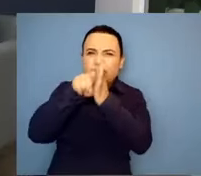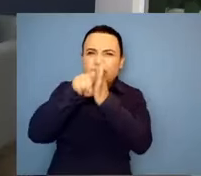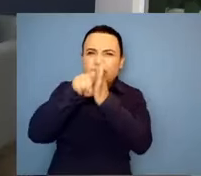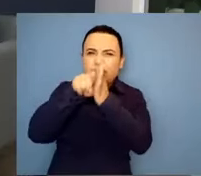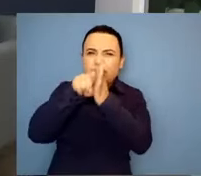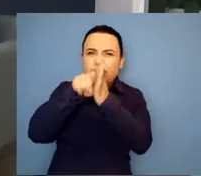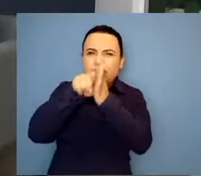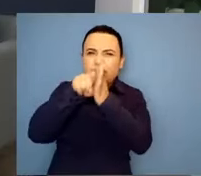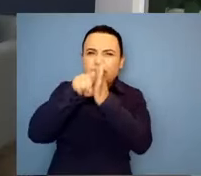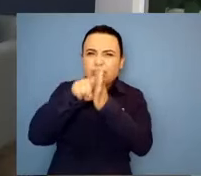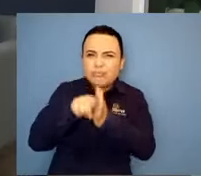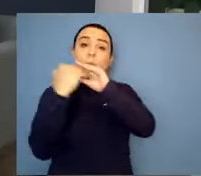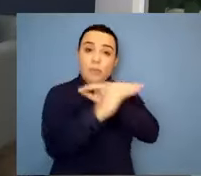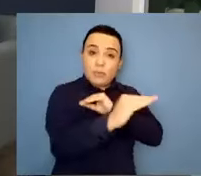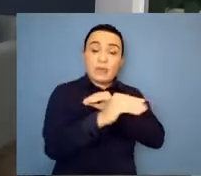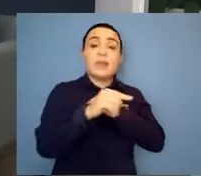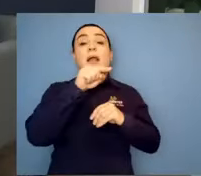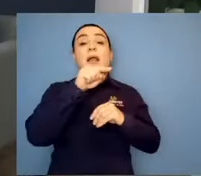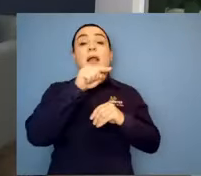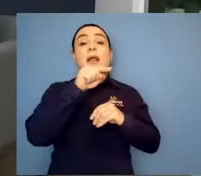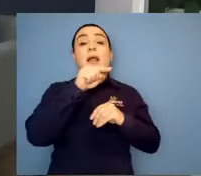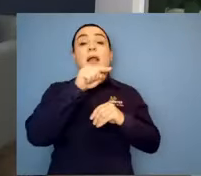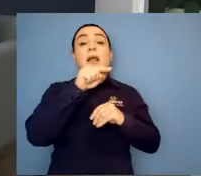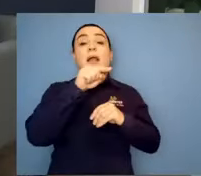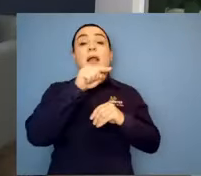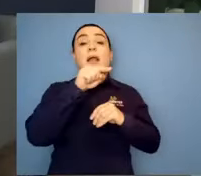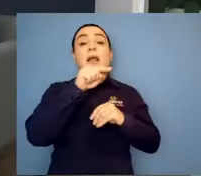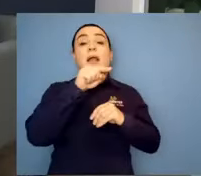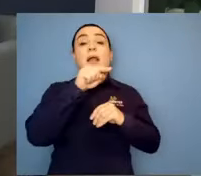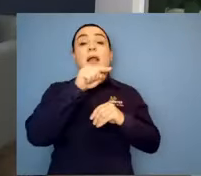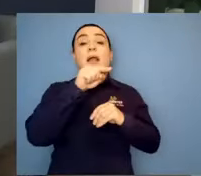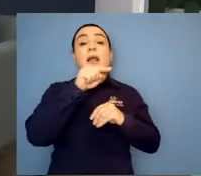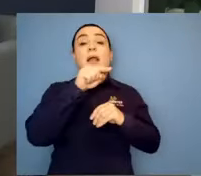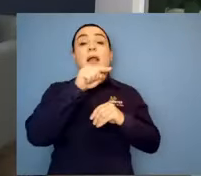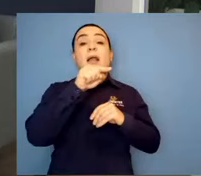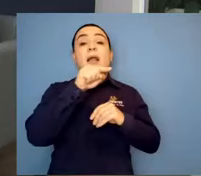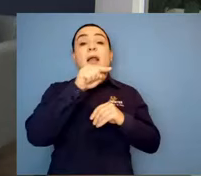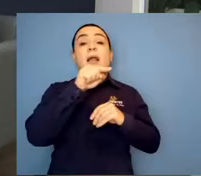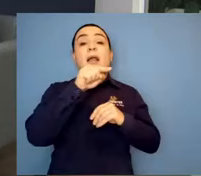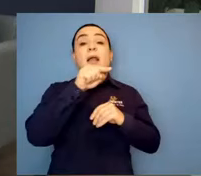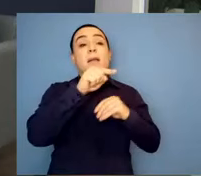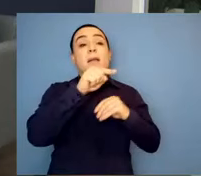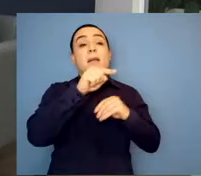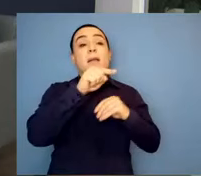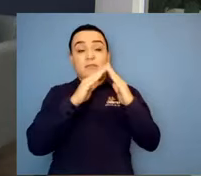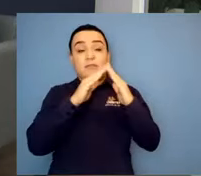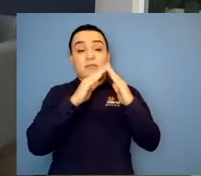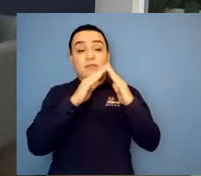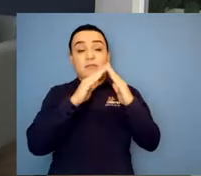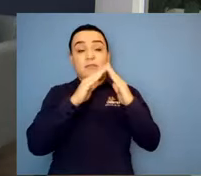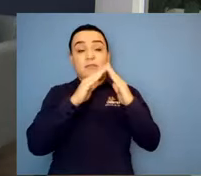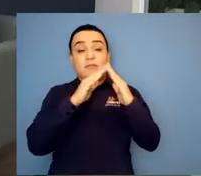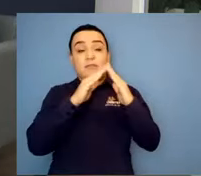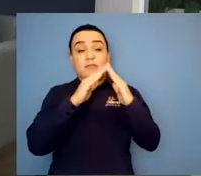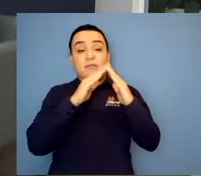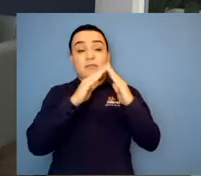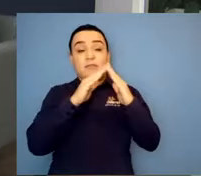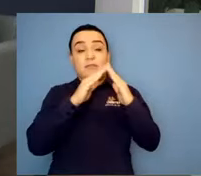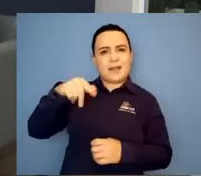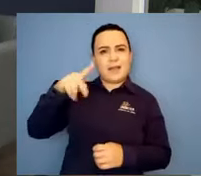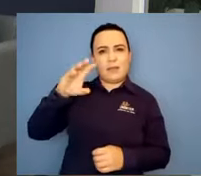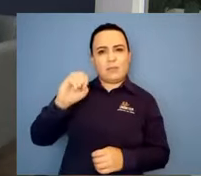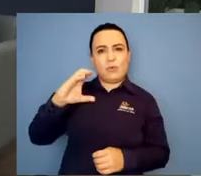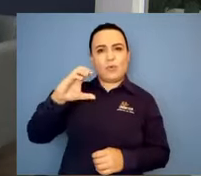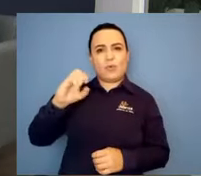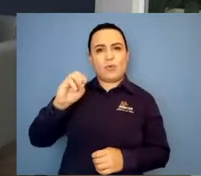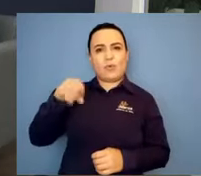e abriu as portas. Ele atendeu o Gabriel, viu que era grave. O Gabriel já estava cego. E ele falou, mãe, precisa levar o Gabriel num